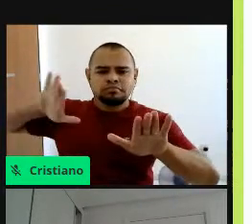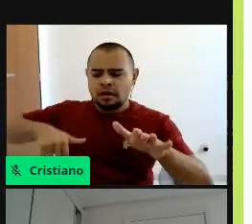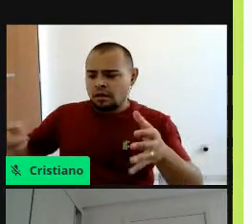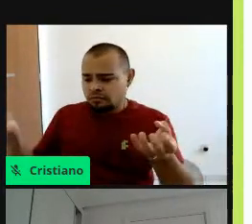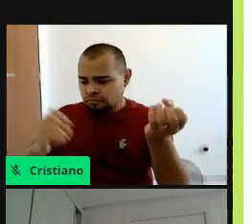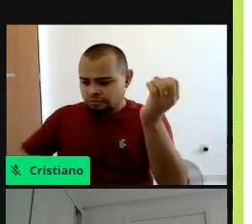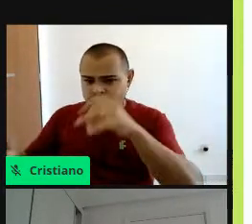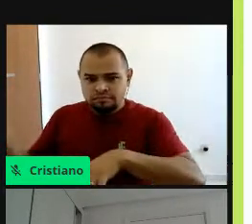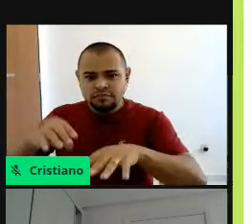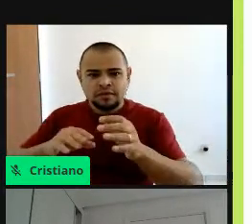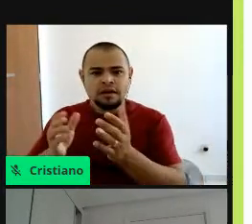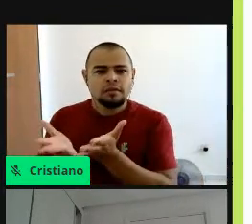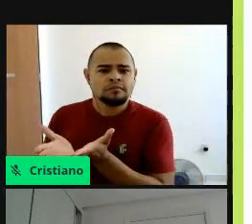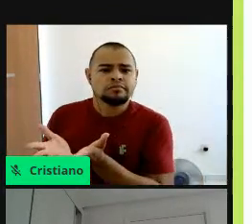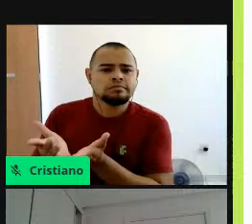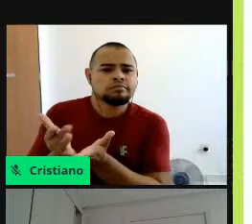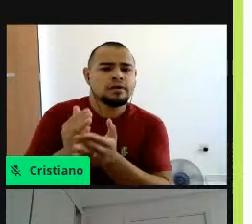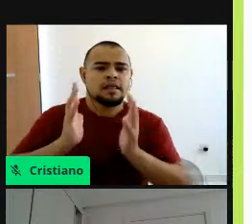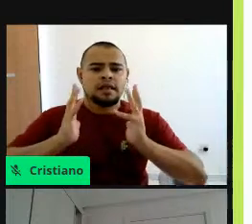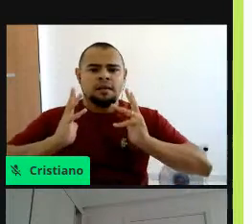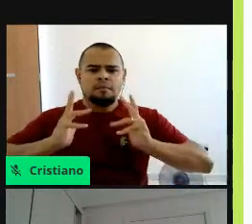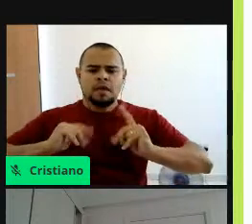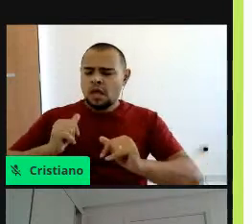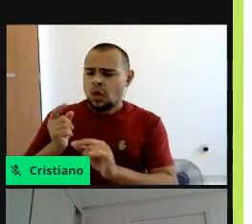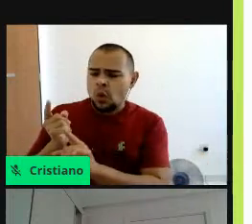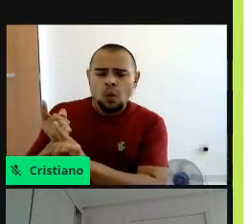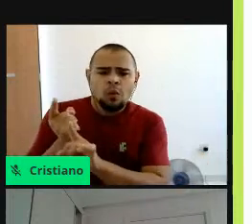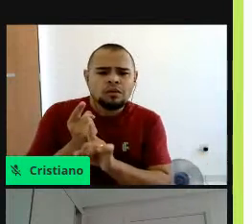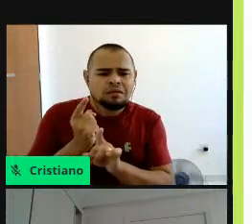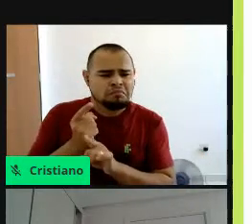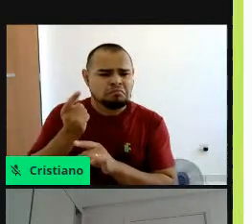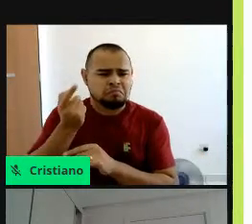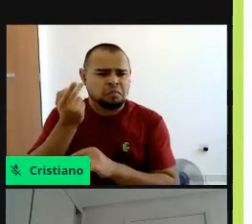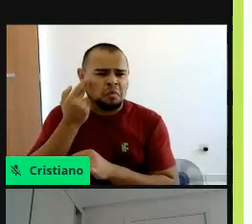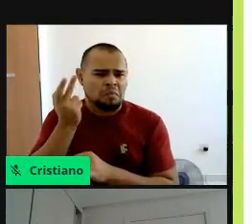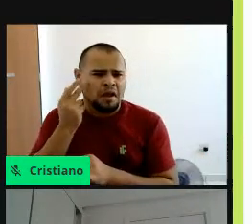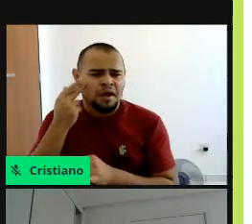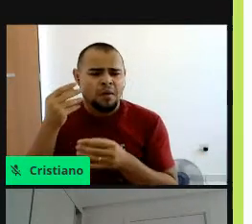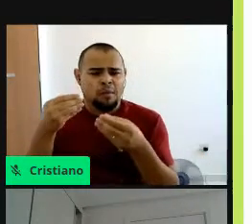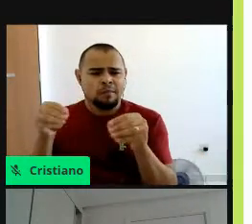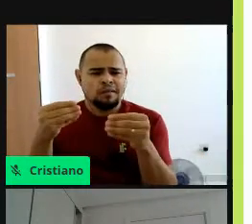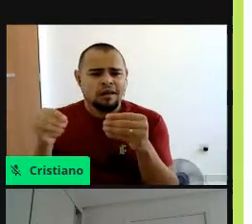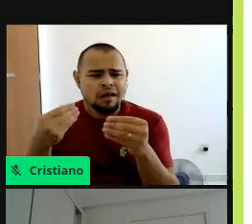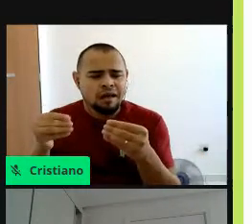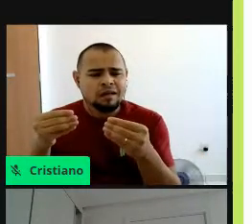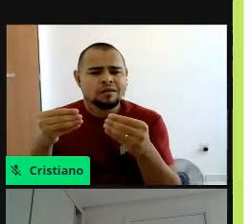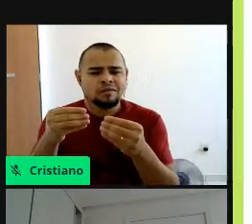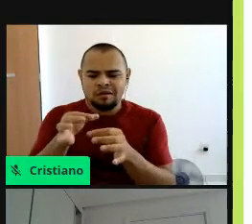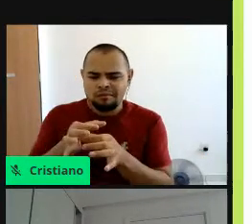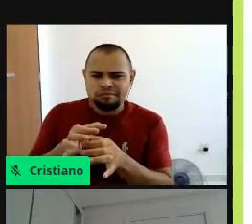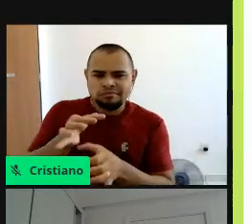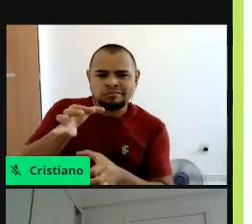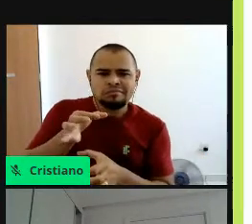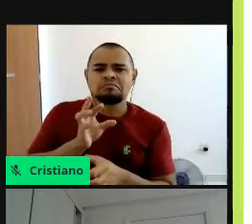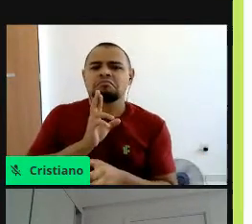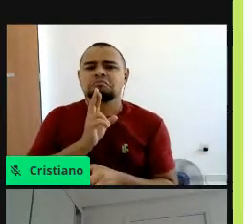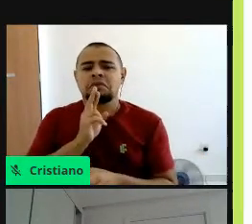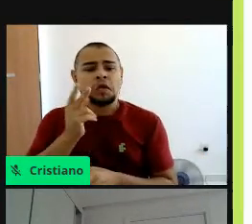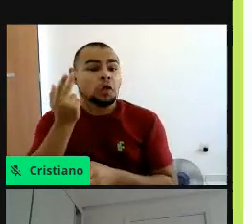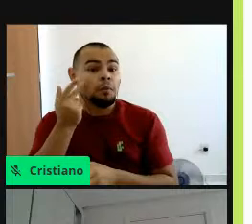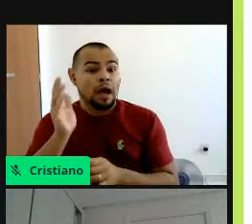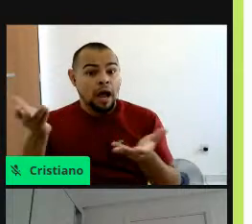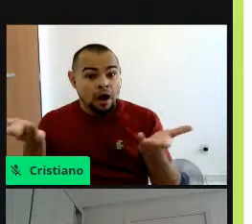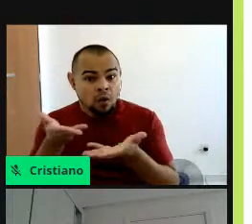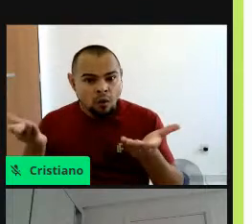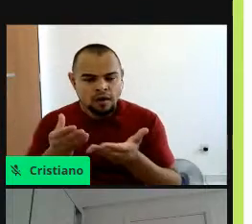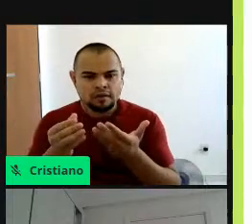limpeza, a gente encontrava os itens convencionais, né, o que a gente estava acostumado a achar. Agora a gente encontra